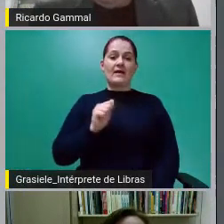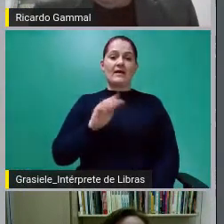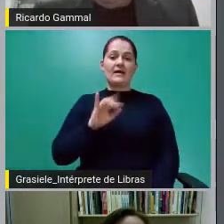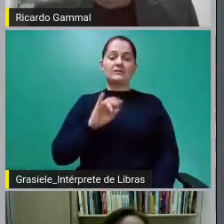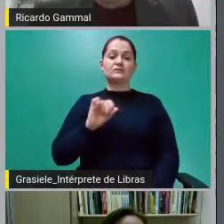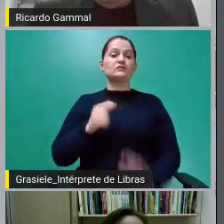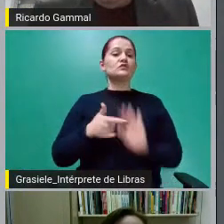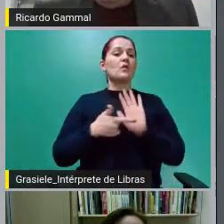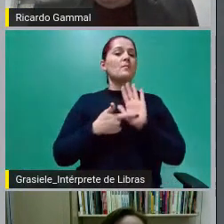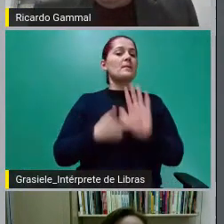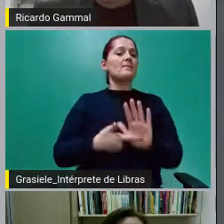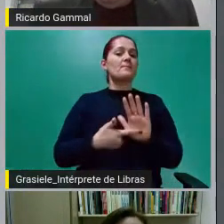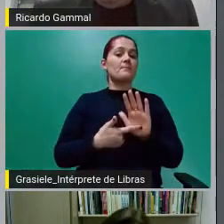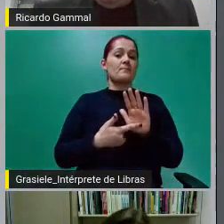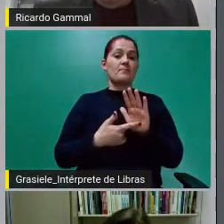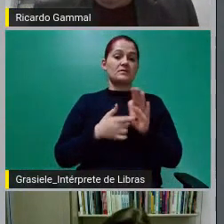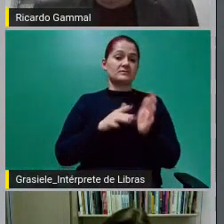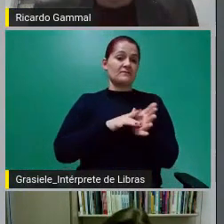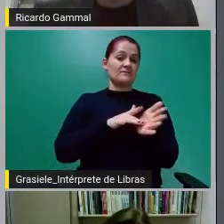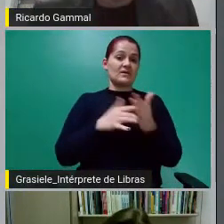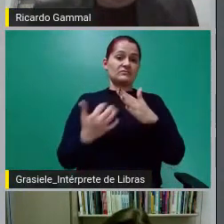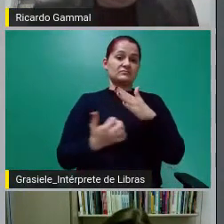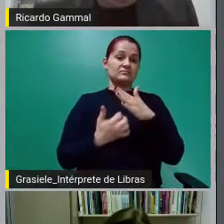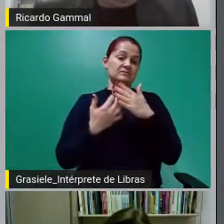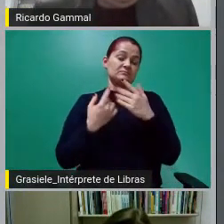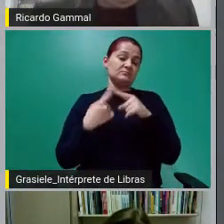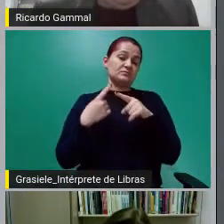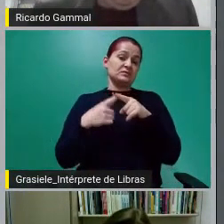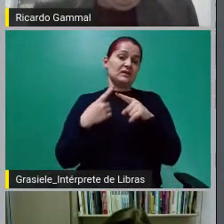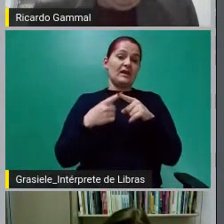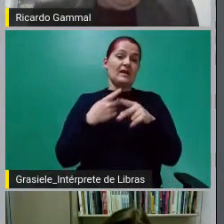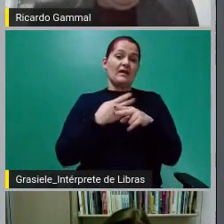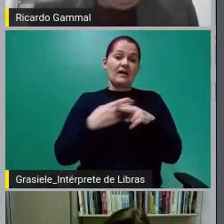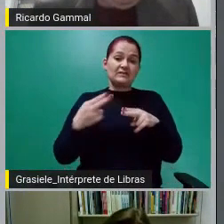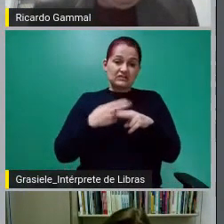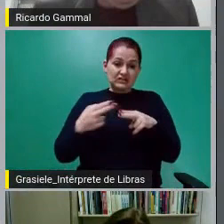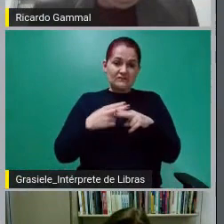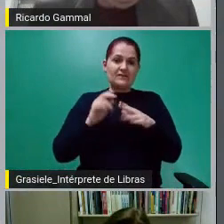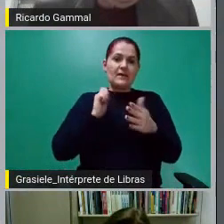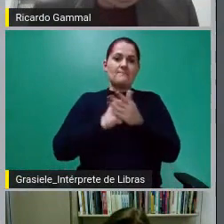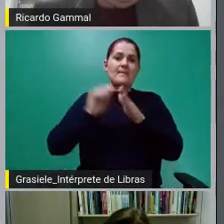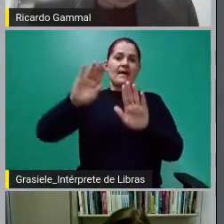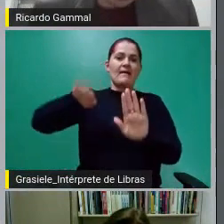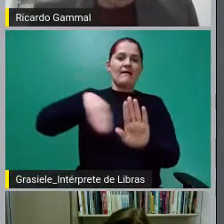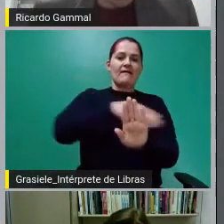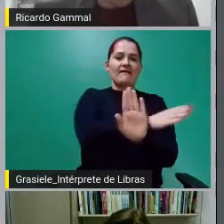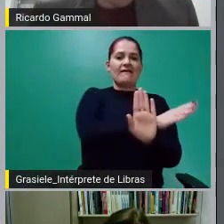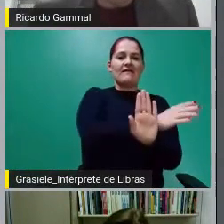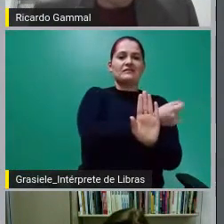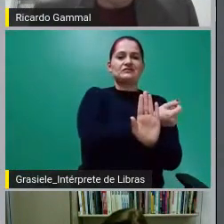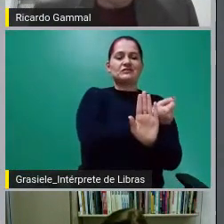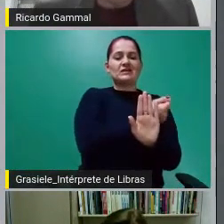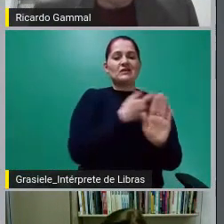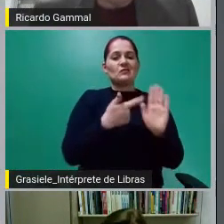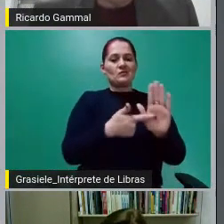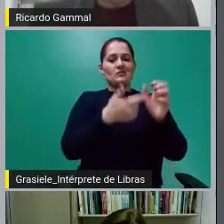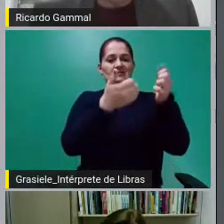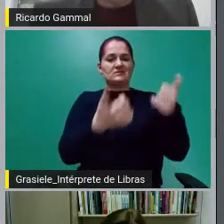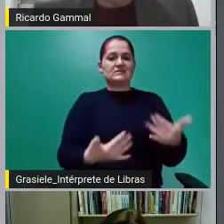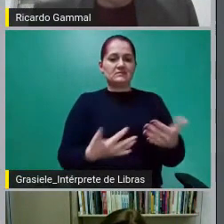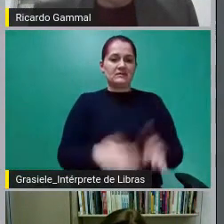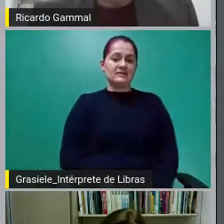E essa dívida ilegal é paga por fora, com esse desvio que eu acabei de mostrar no